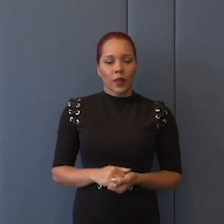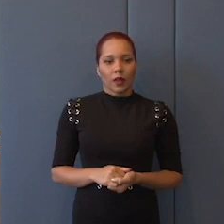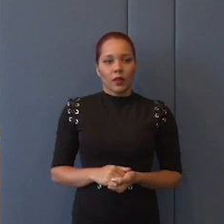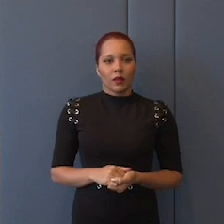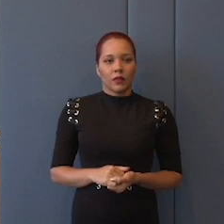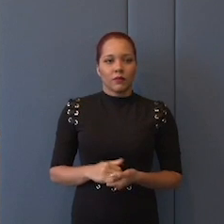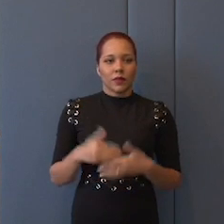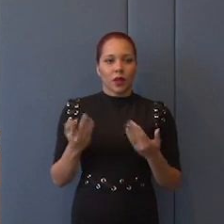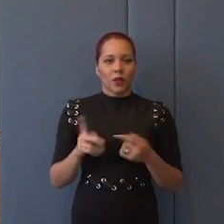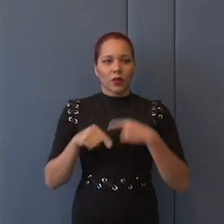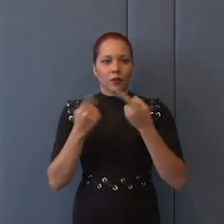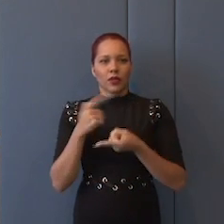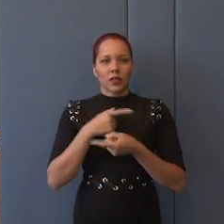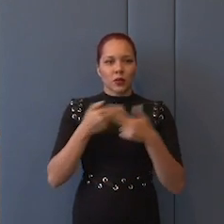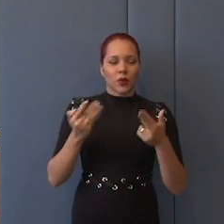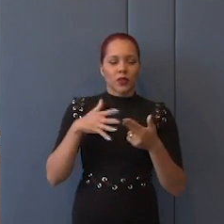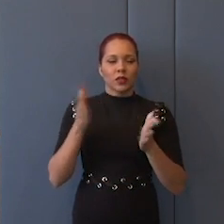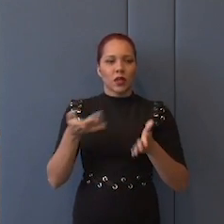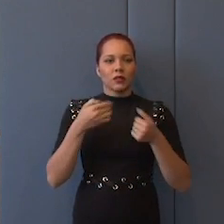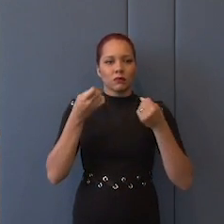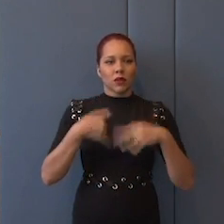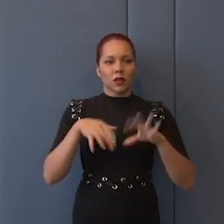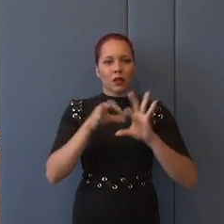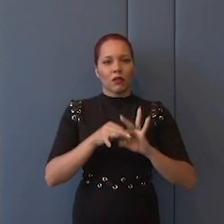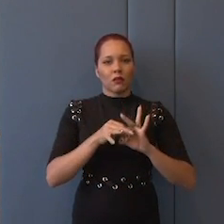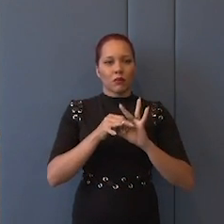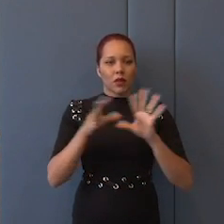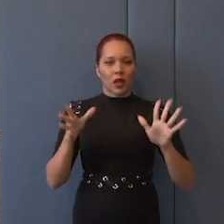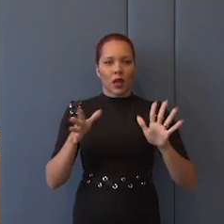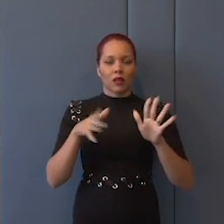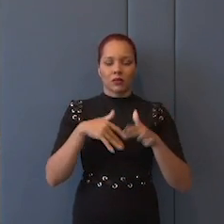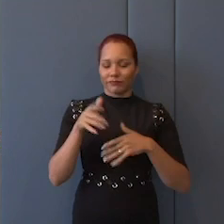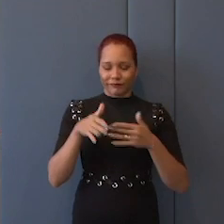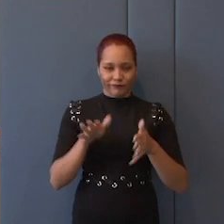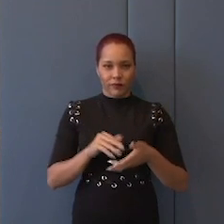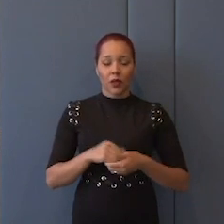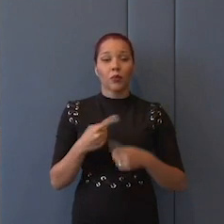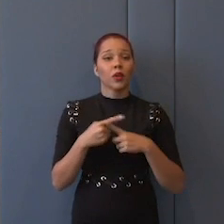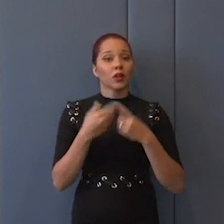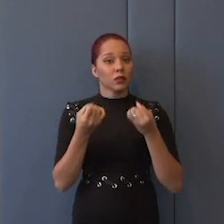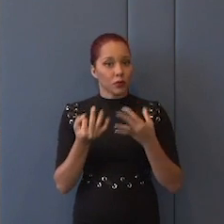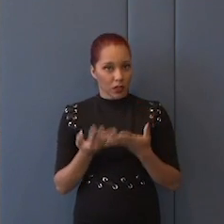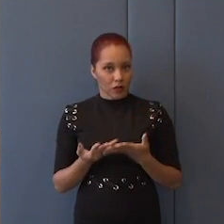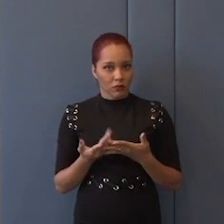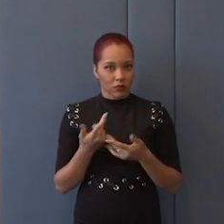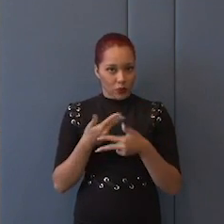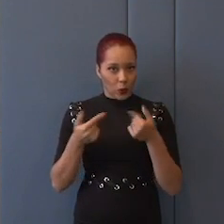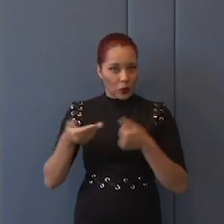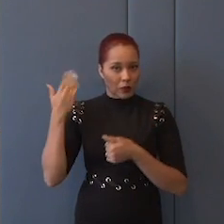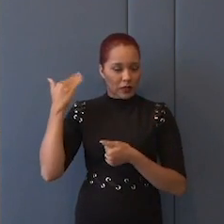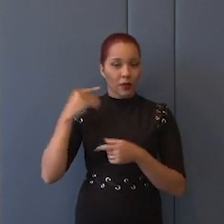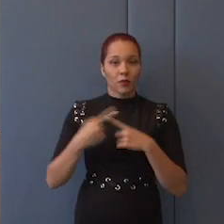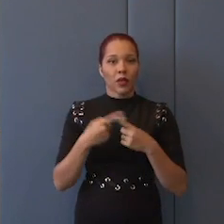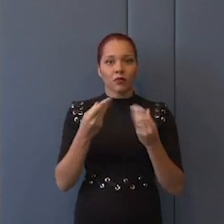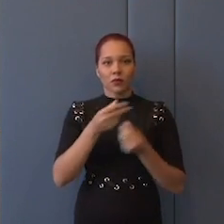Então, depois houve toda uma coisa de liberdade, verso livre, etc. Por que eu digo isso? Porque muita